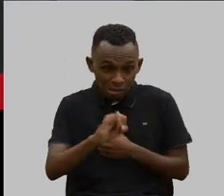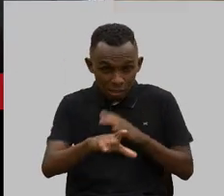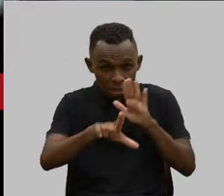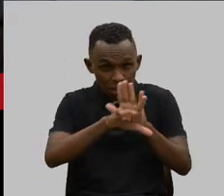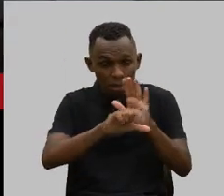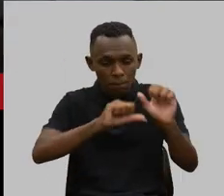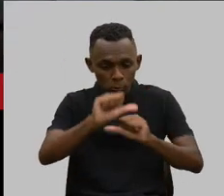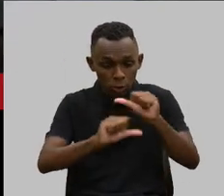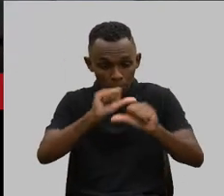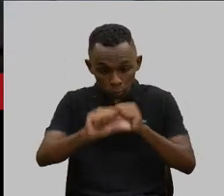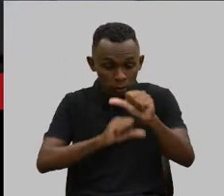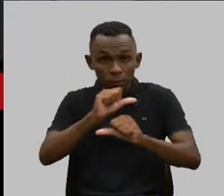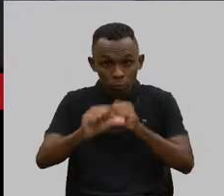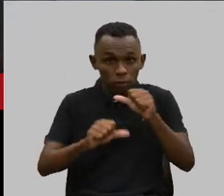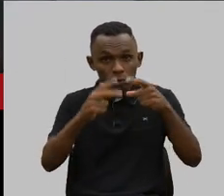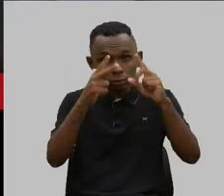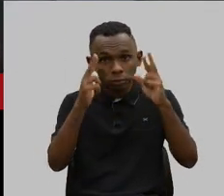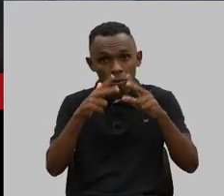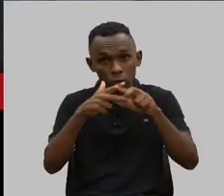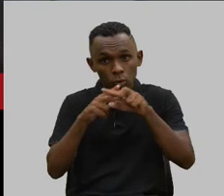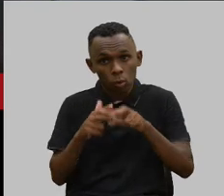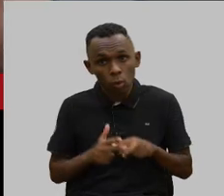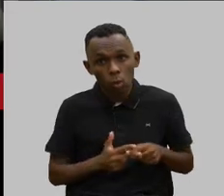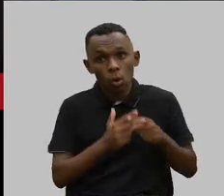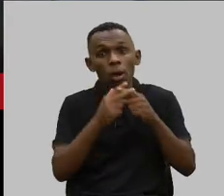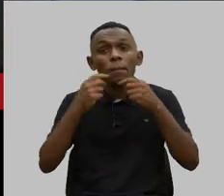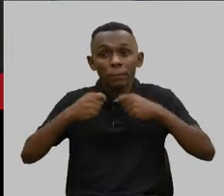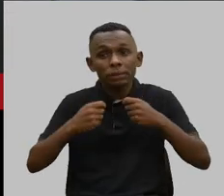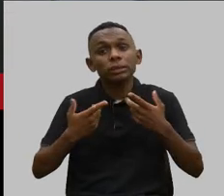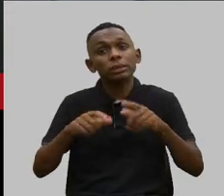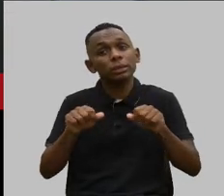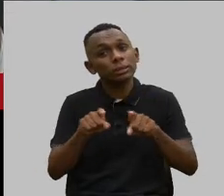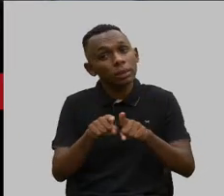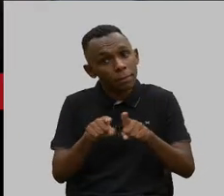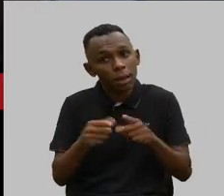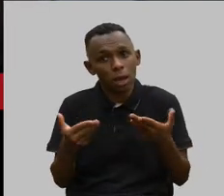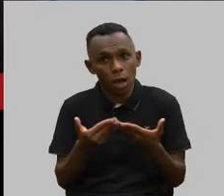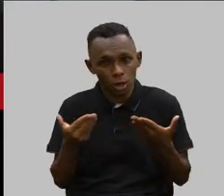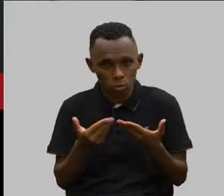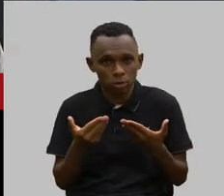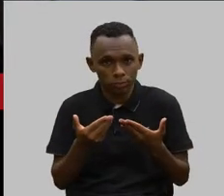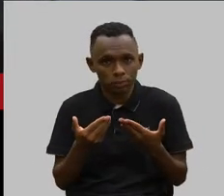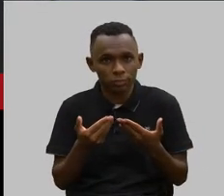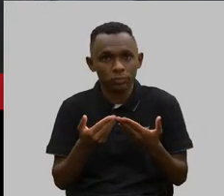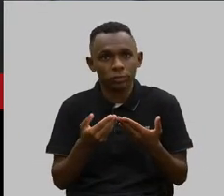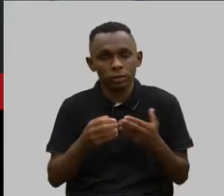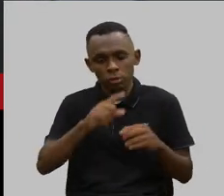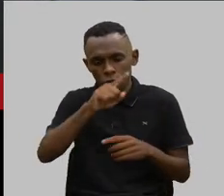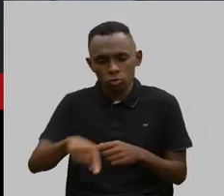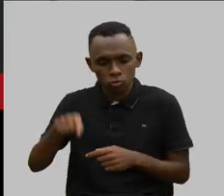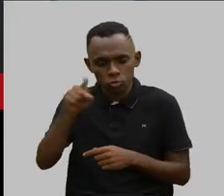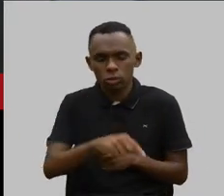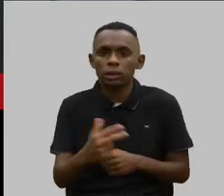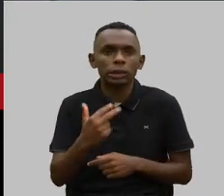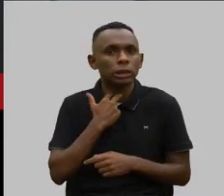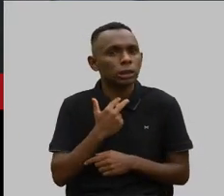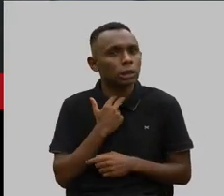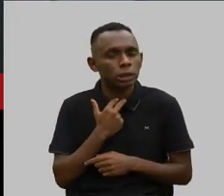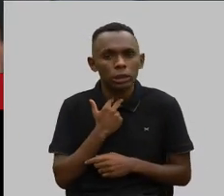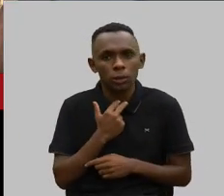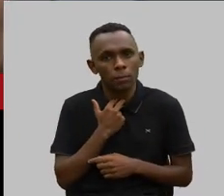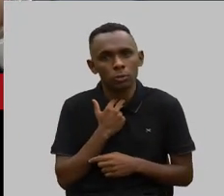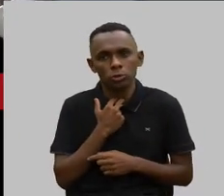mudanças, está na hora de ter essa mudança, de vedar a rescisão lateral de qualquer tipo de